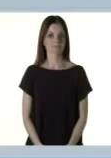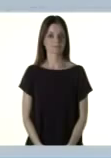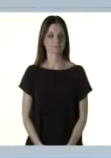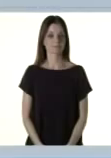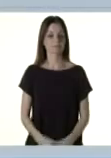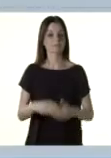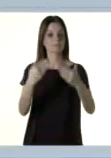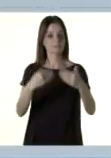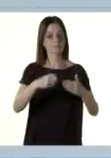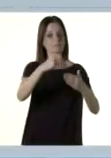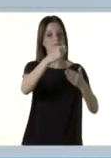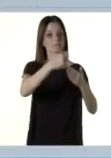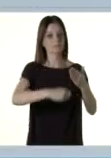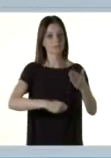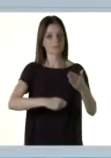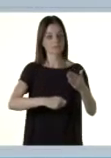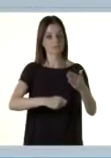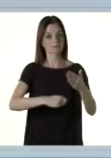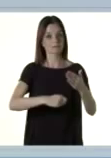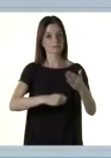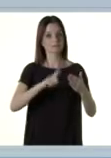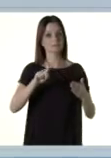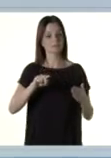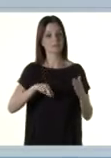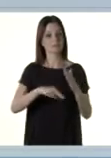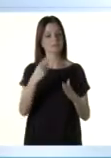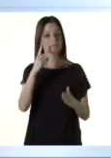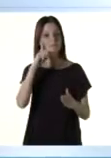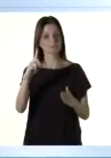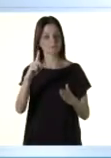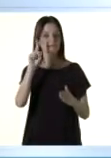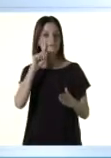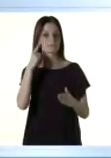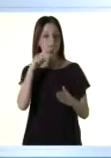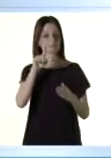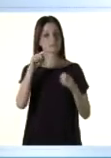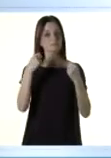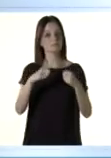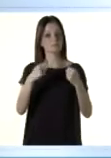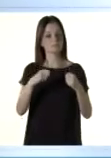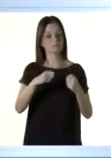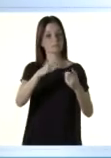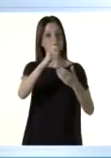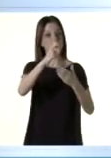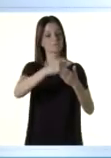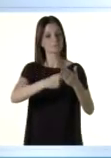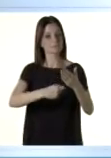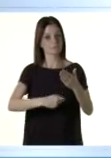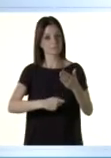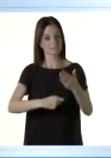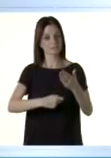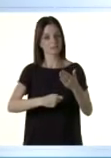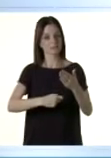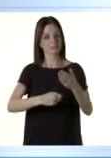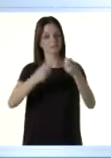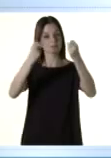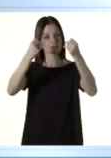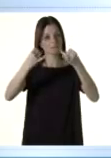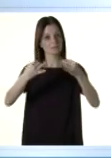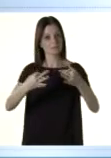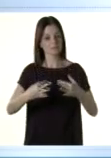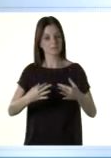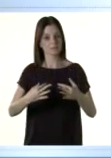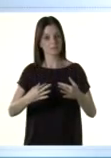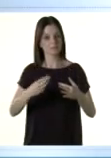A prova de redação acontece no segundo dia do Enem. Você precisa escrever um texto dissertativo argumentativo